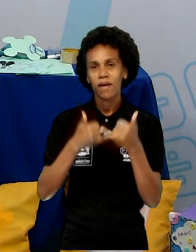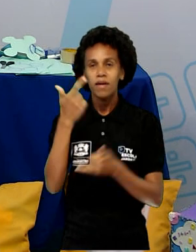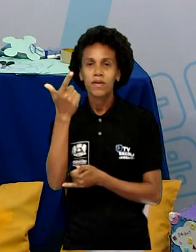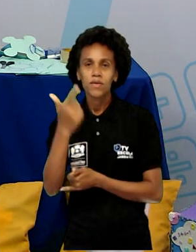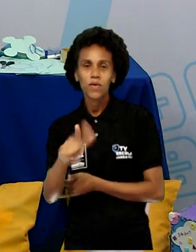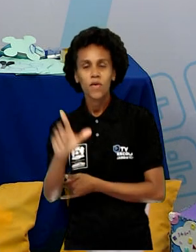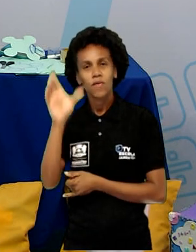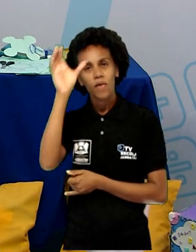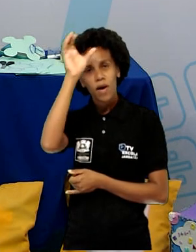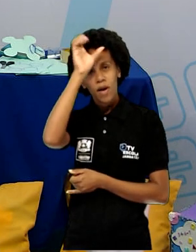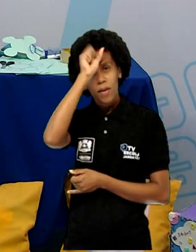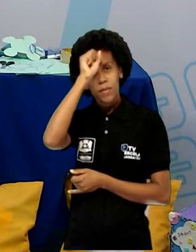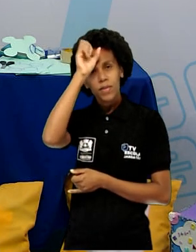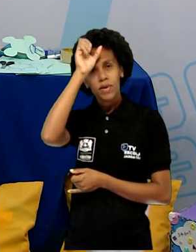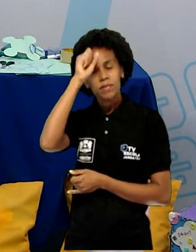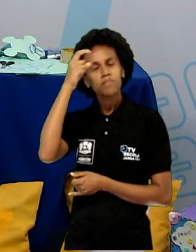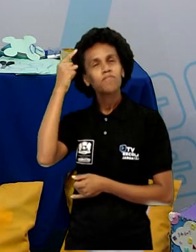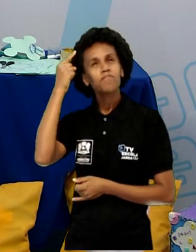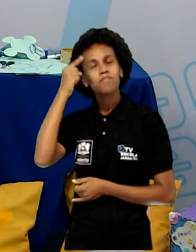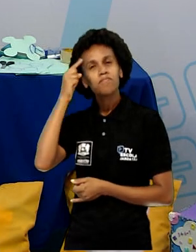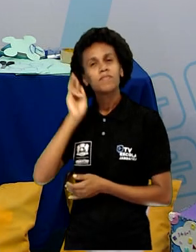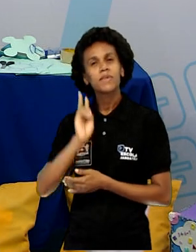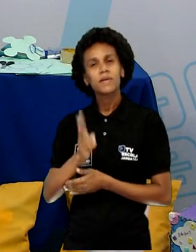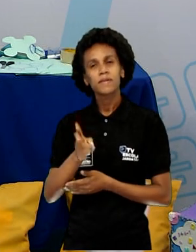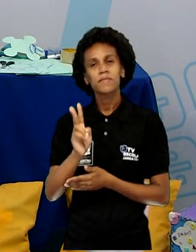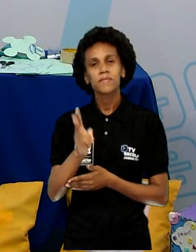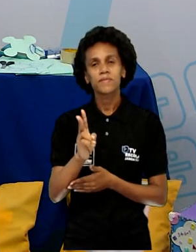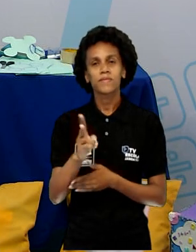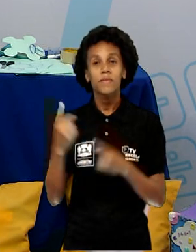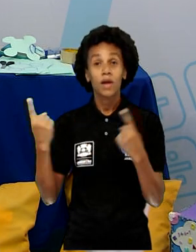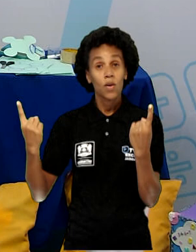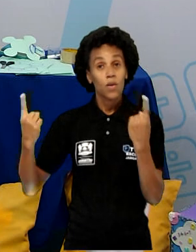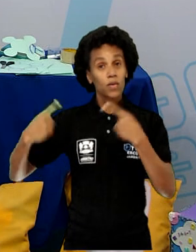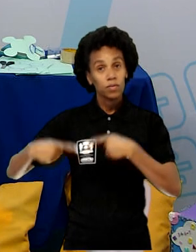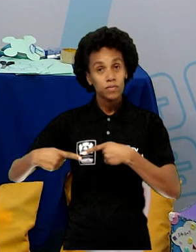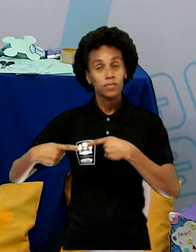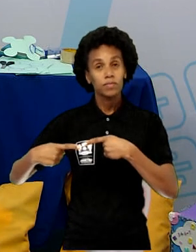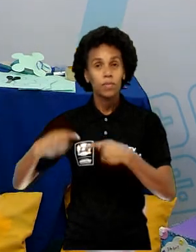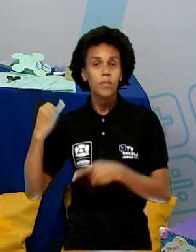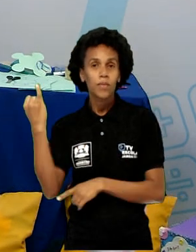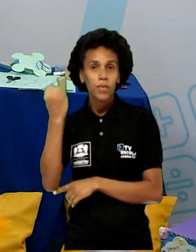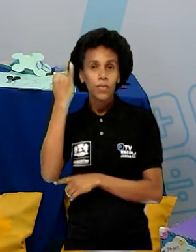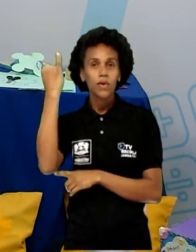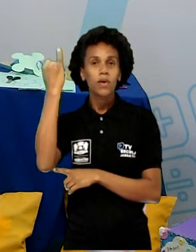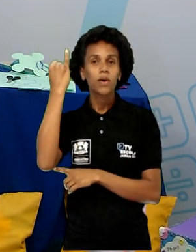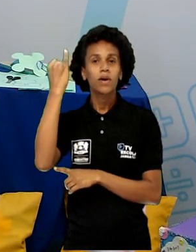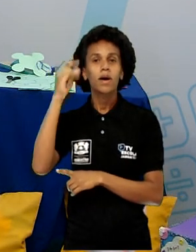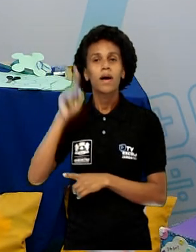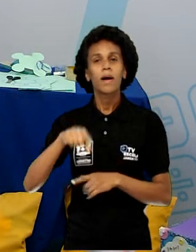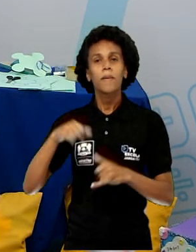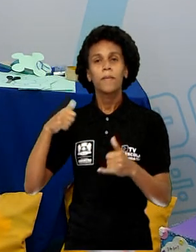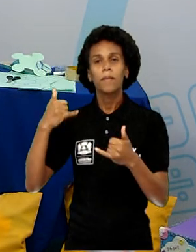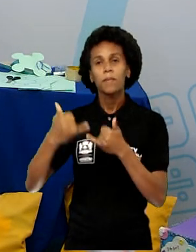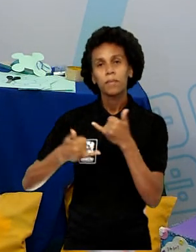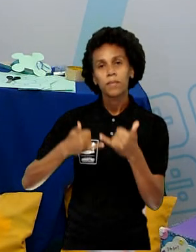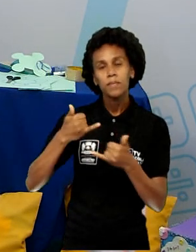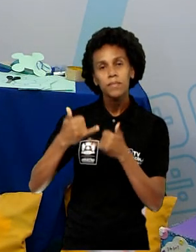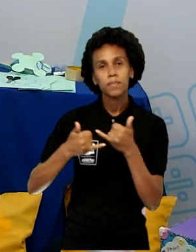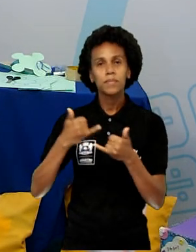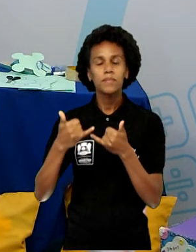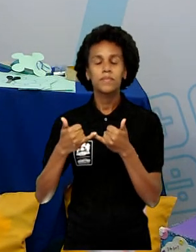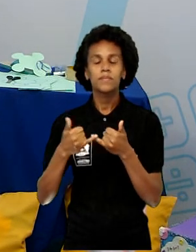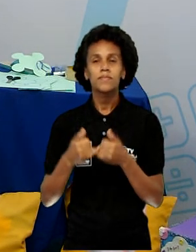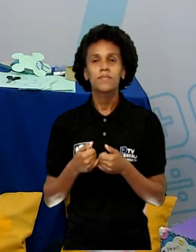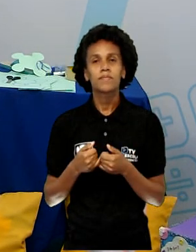aprendam. Vamos pensar sempre. O desafio, o importante é brincar. Vamos brincar e nunca,